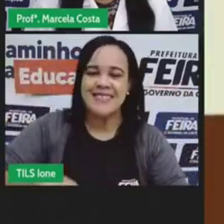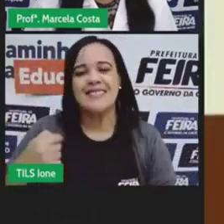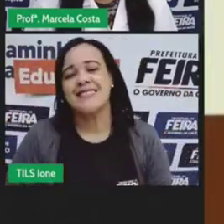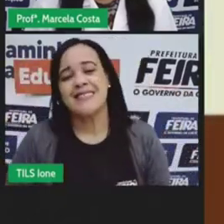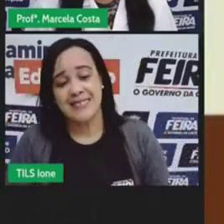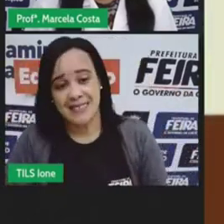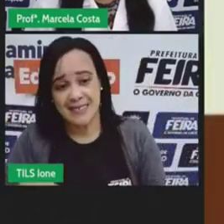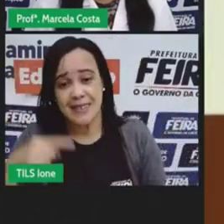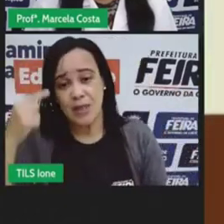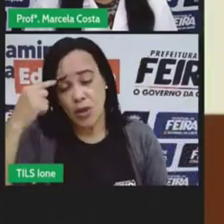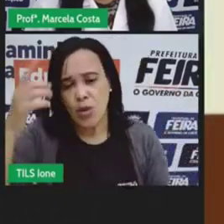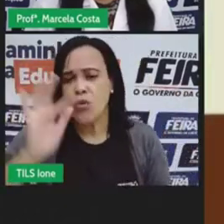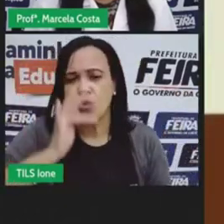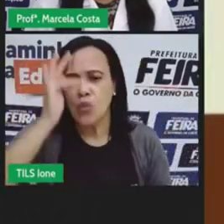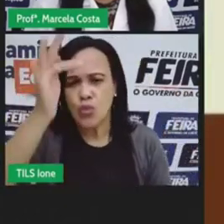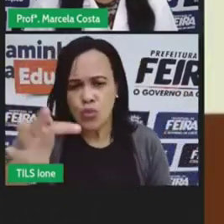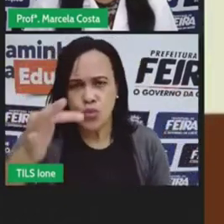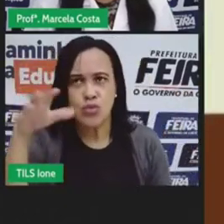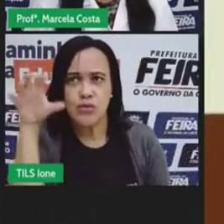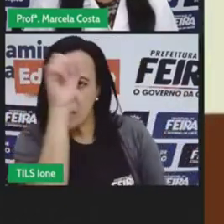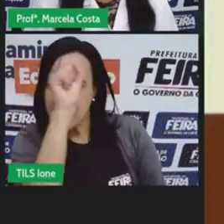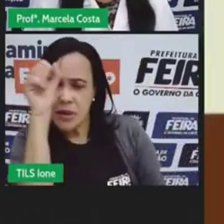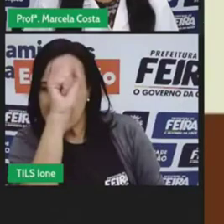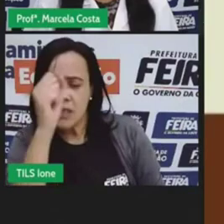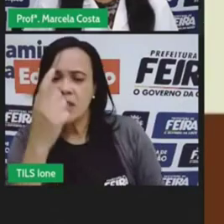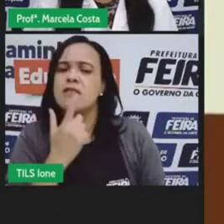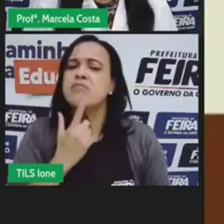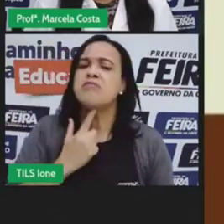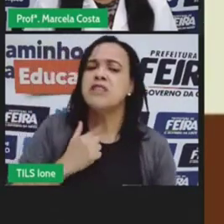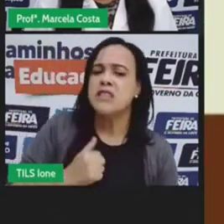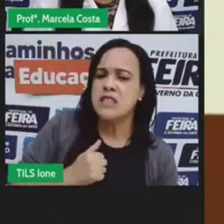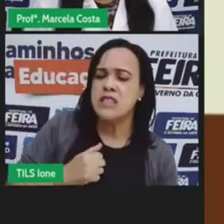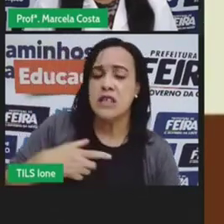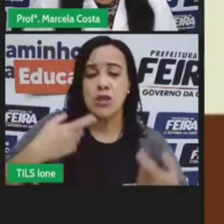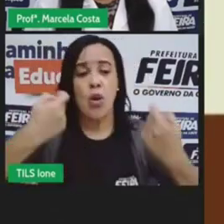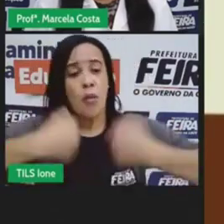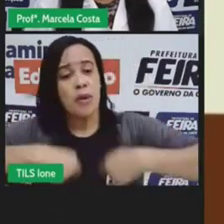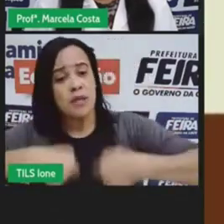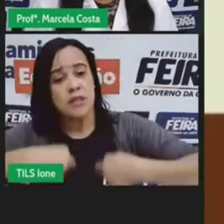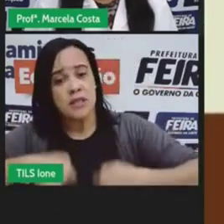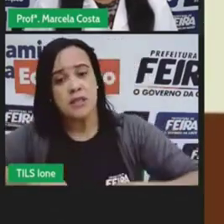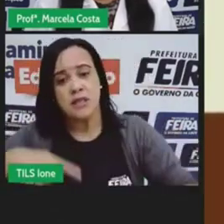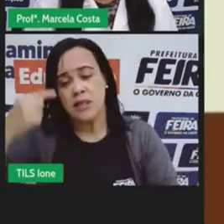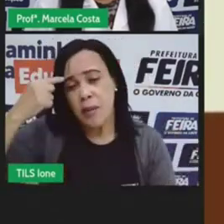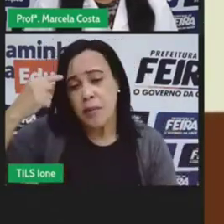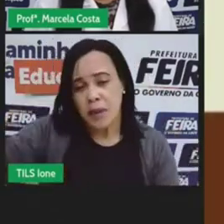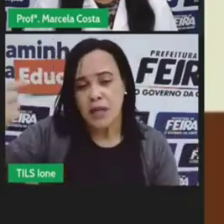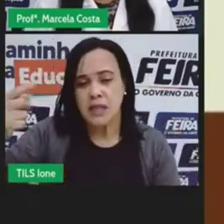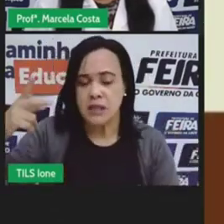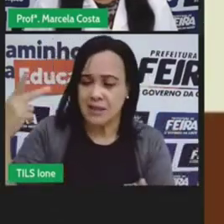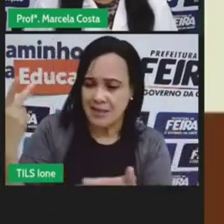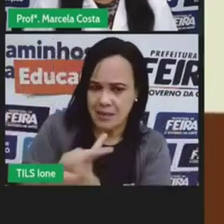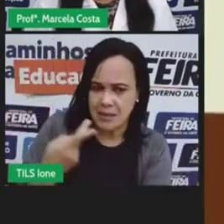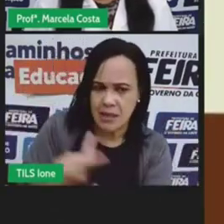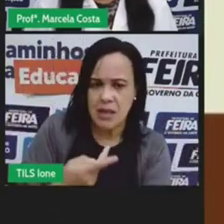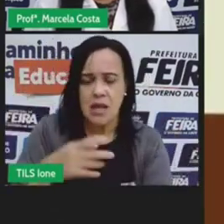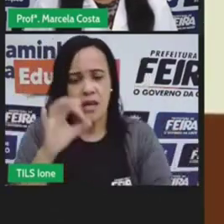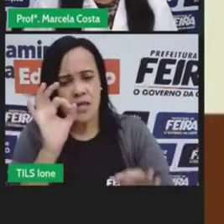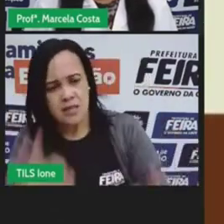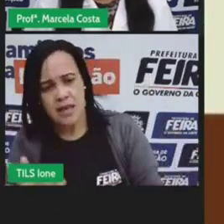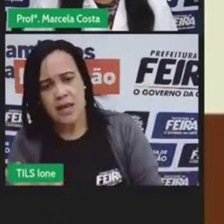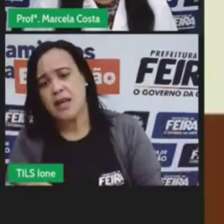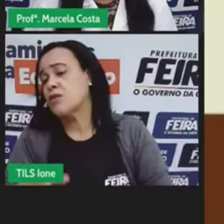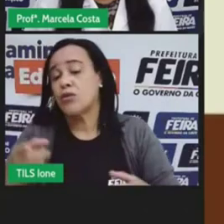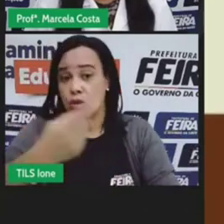você vai aprender como uma coisa pode ser uma vontade ou uma necessidade. Não existe certo ou errado, mas a gente tem que saber que a